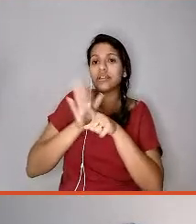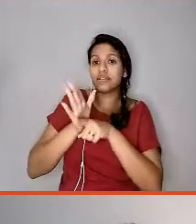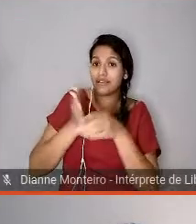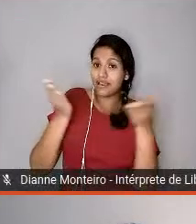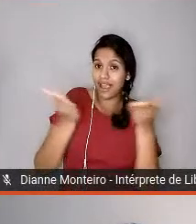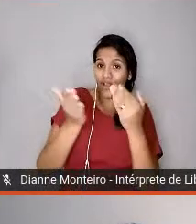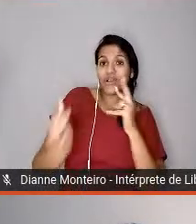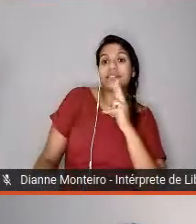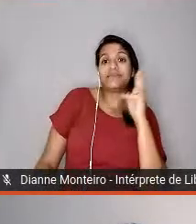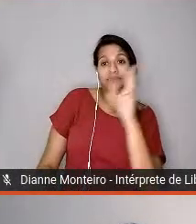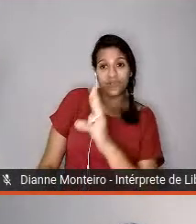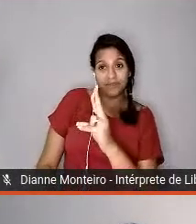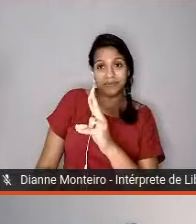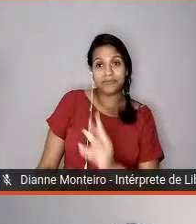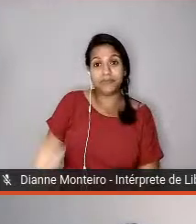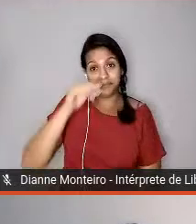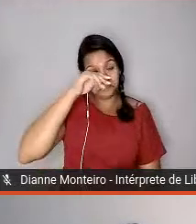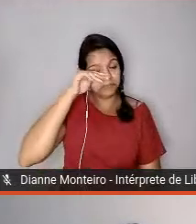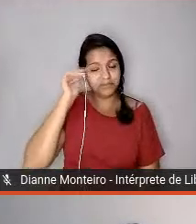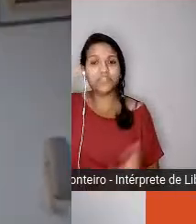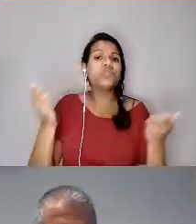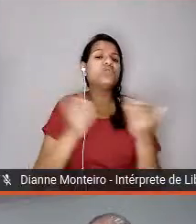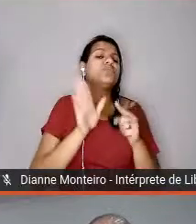Marta, quais são as perguntas que temos hoje no chat?